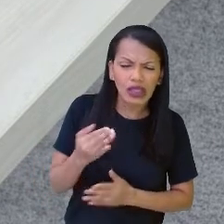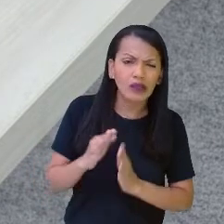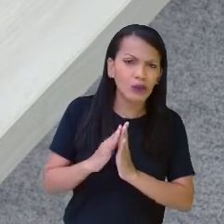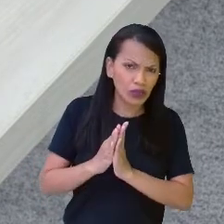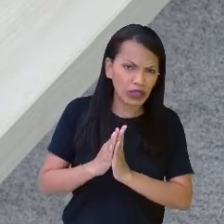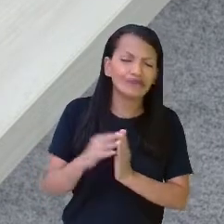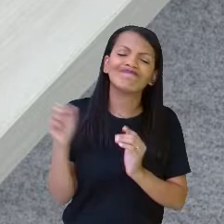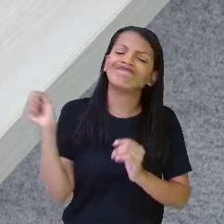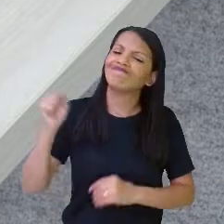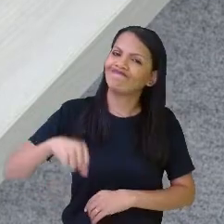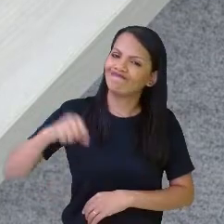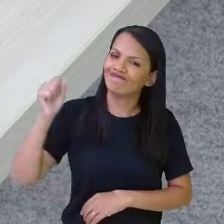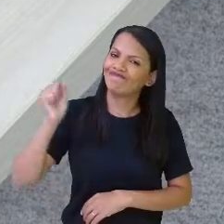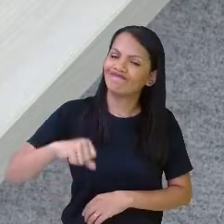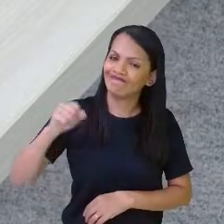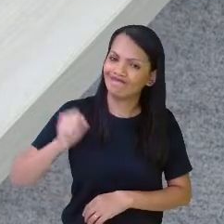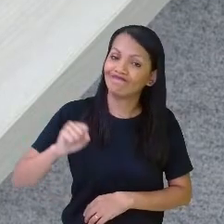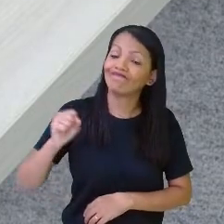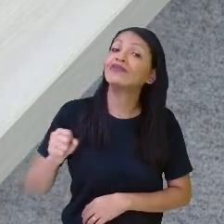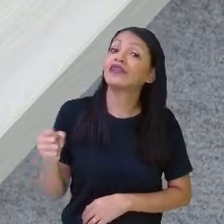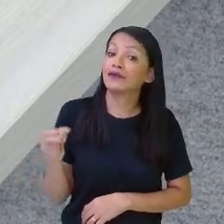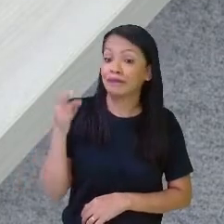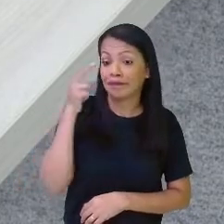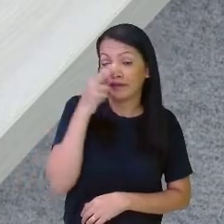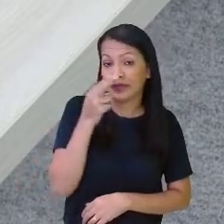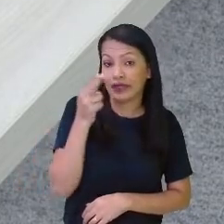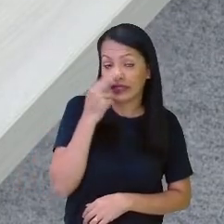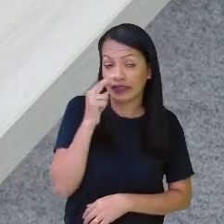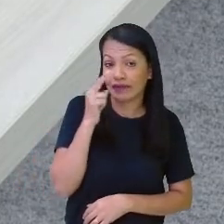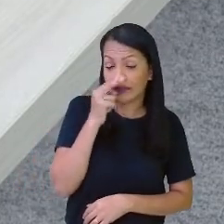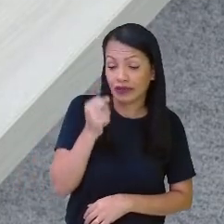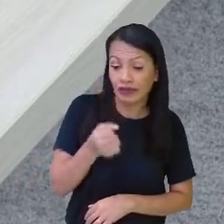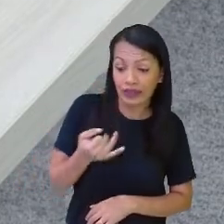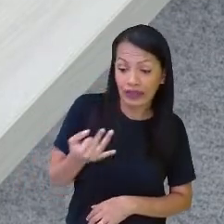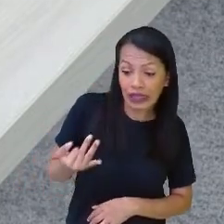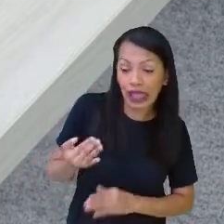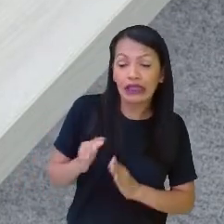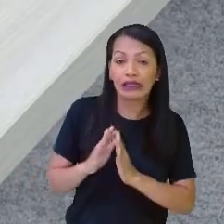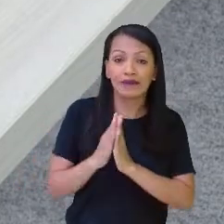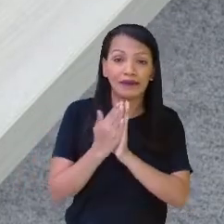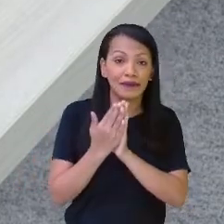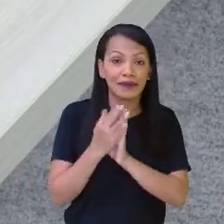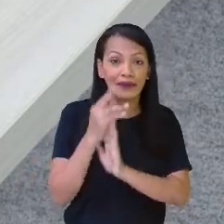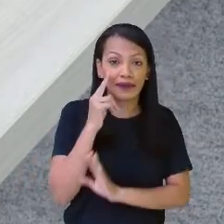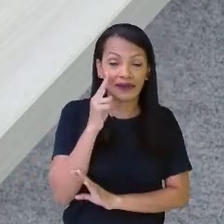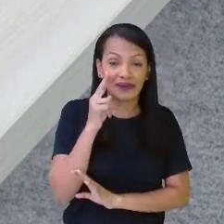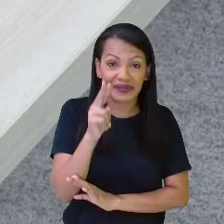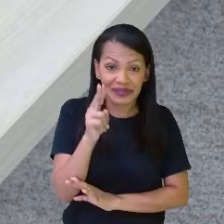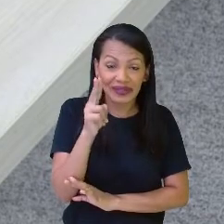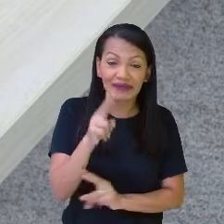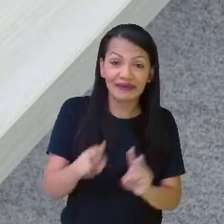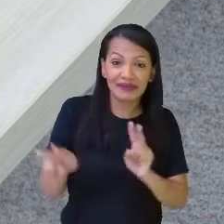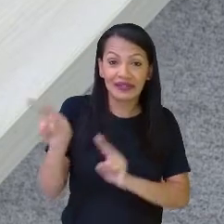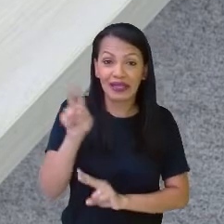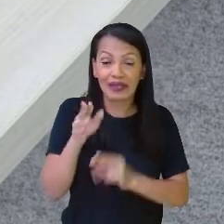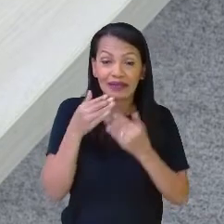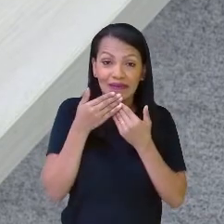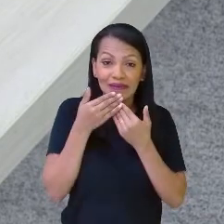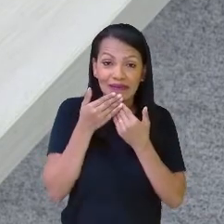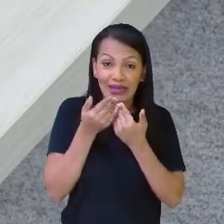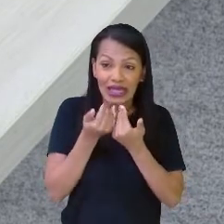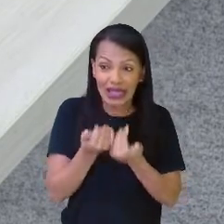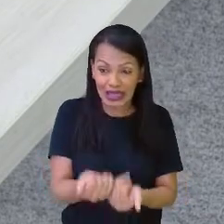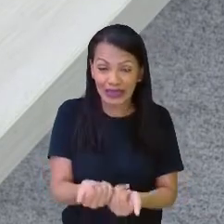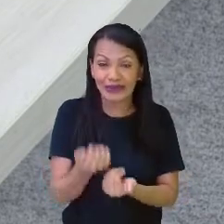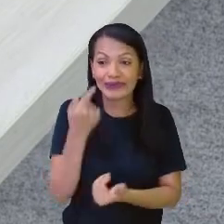Então, se eles estão com a mesma quantidade de bonequinhos, eu vou até virar aqui, ó, para vocês visualizarem melhor. Vou botar assim